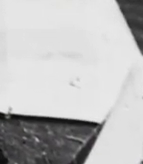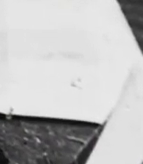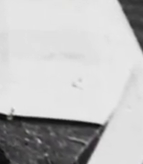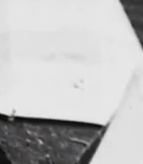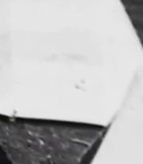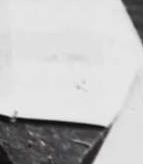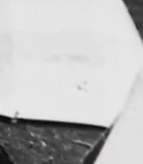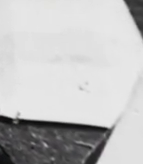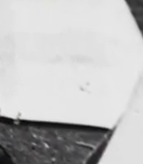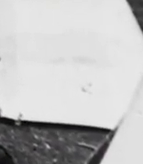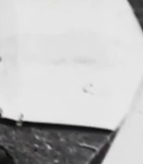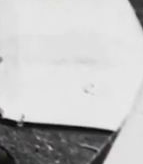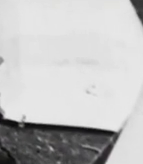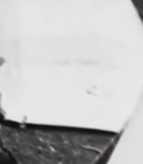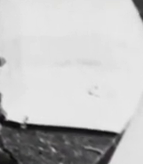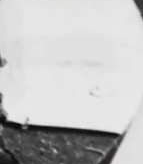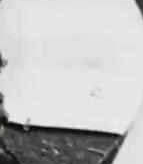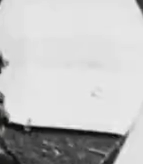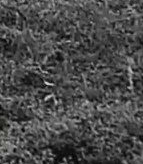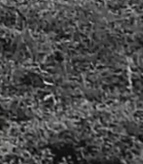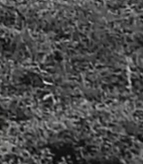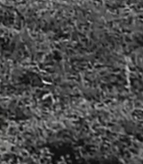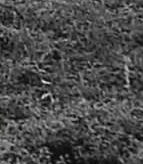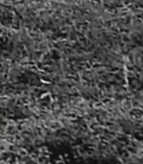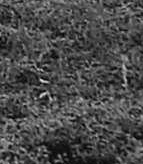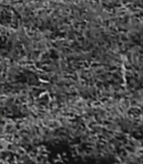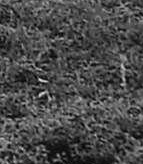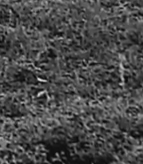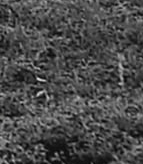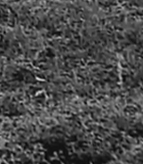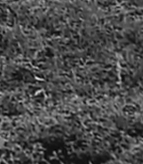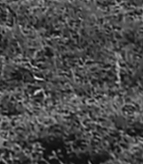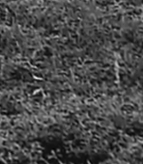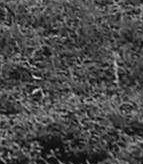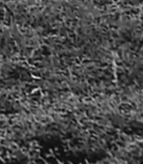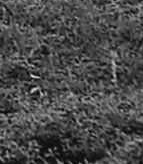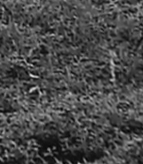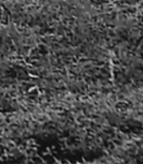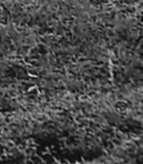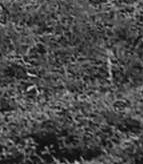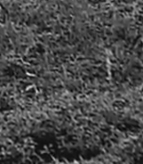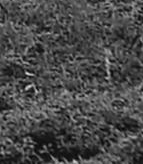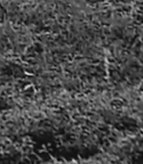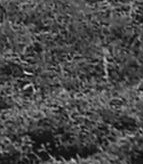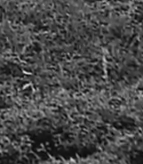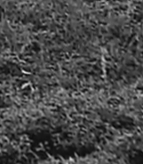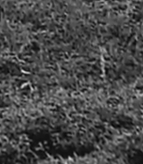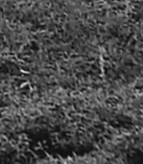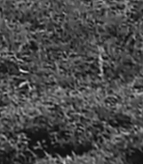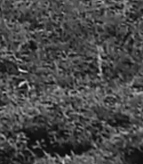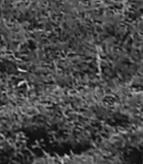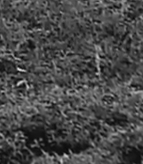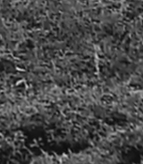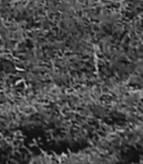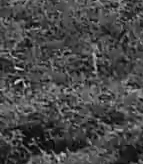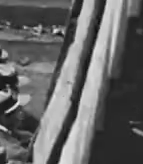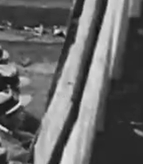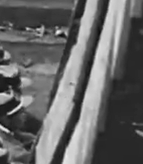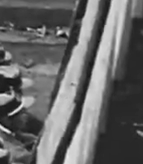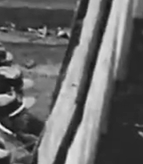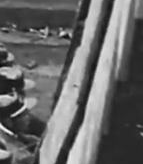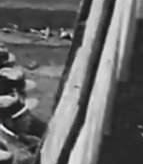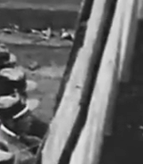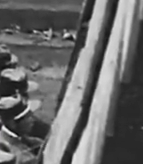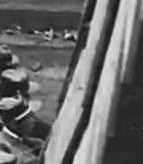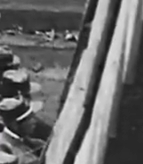sangrenta guerra, que foi a Guerra do Contestado. Uma guerra que, por questões de limites entre os